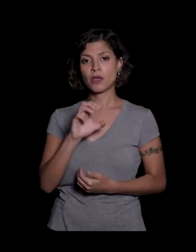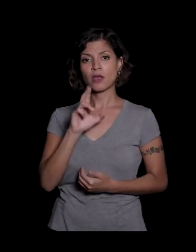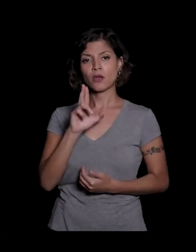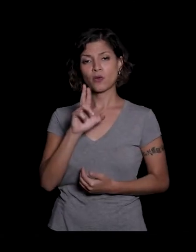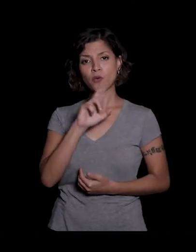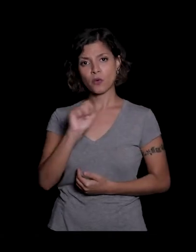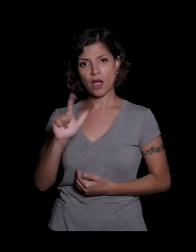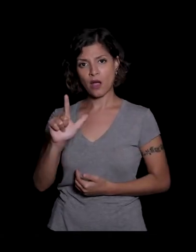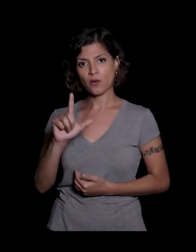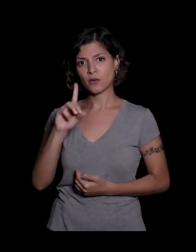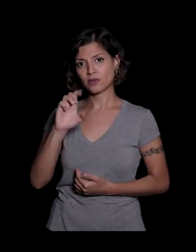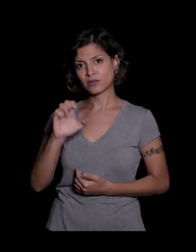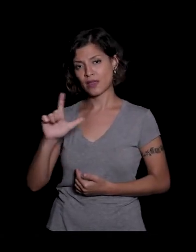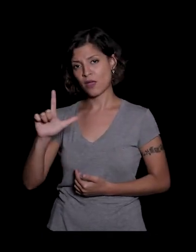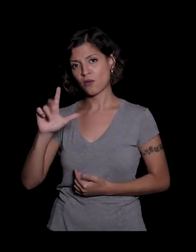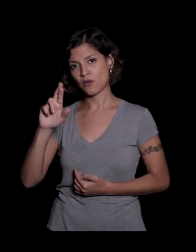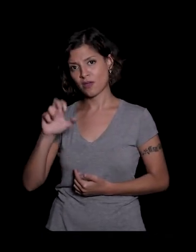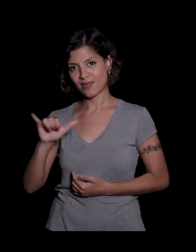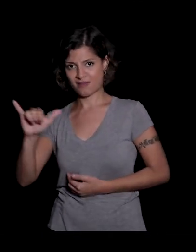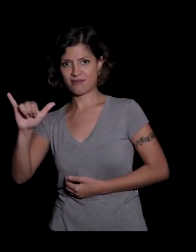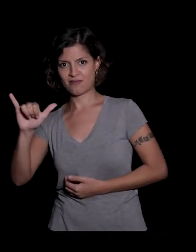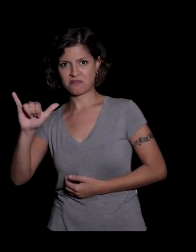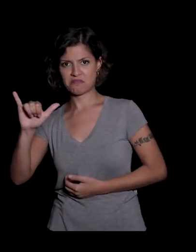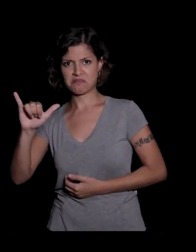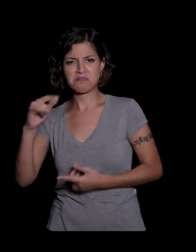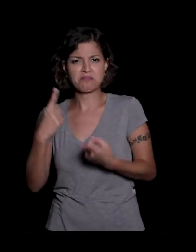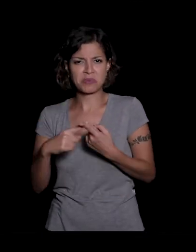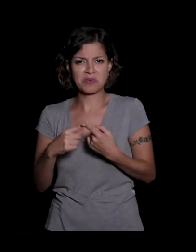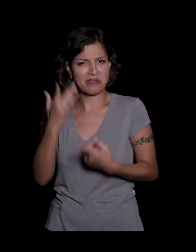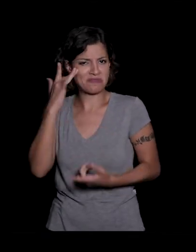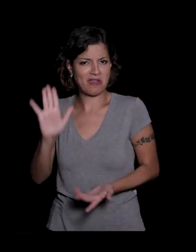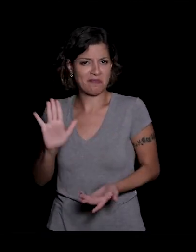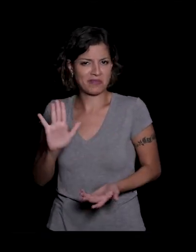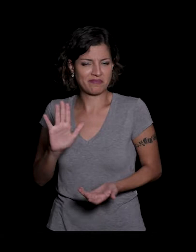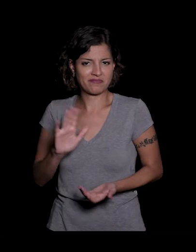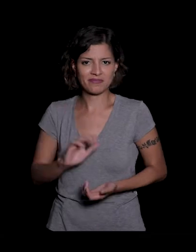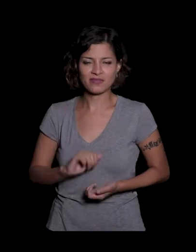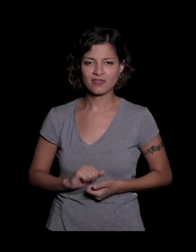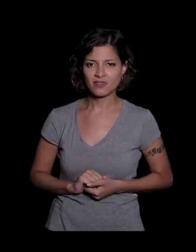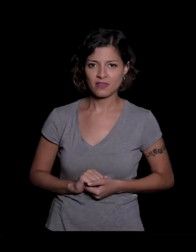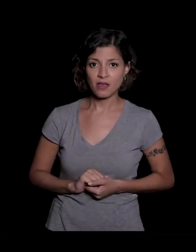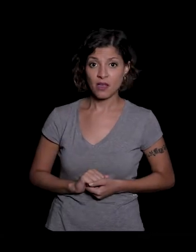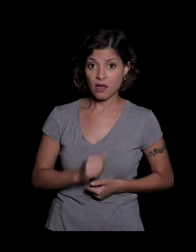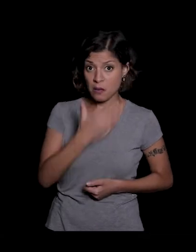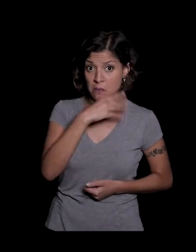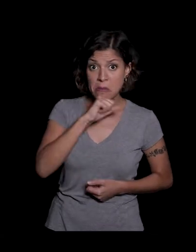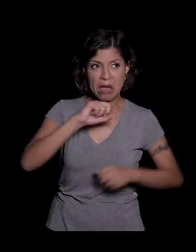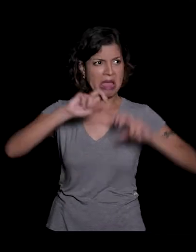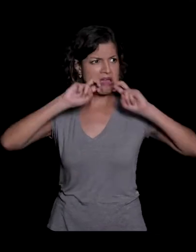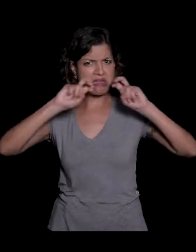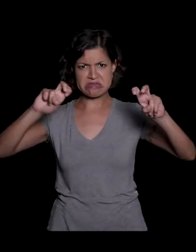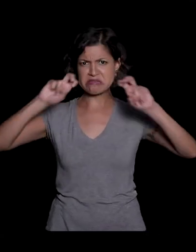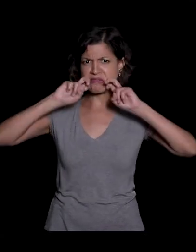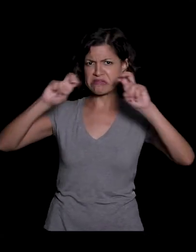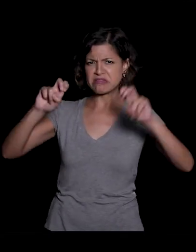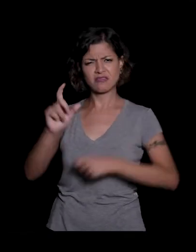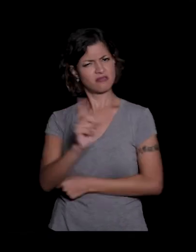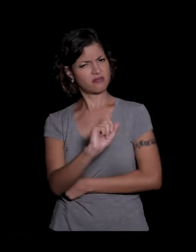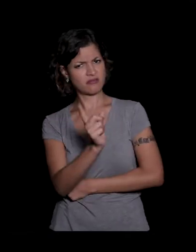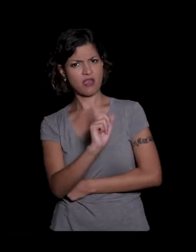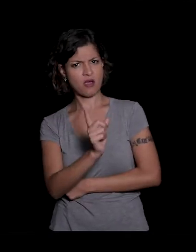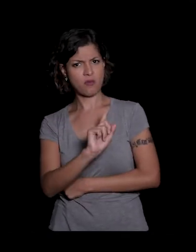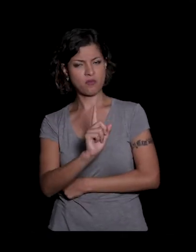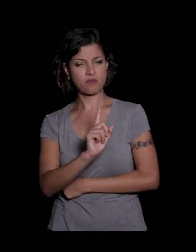meu pai não era de ficar gritando não o que ele falava era